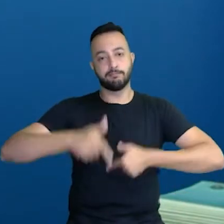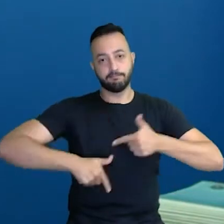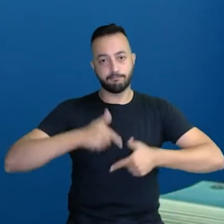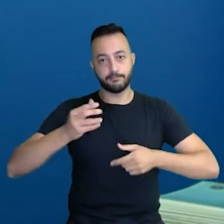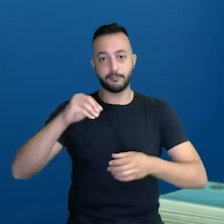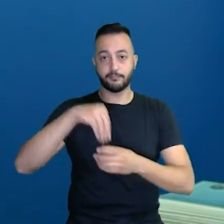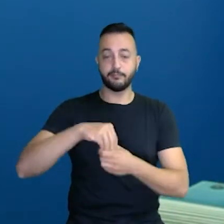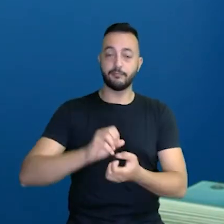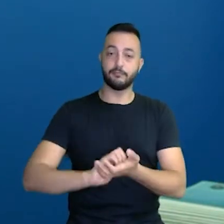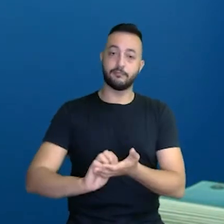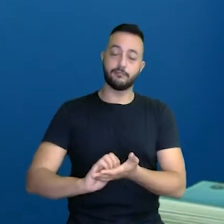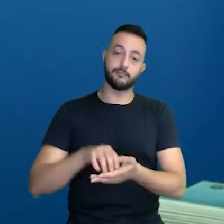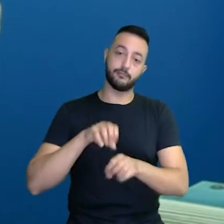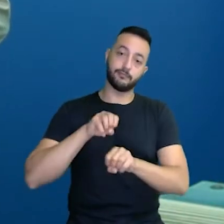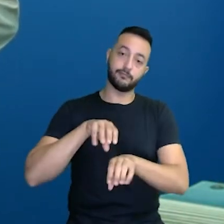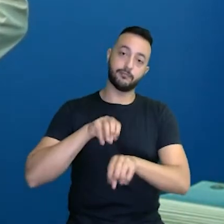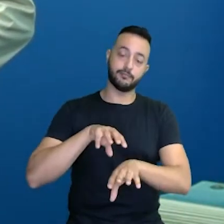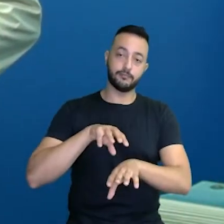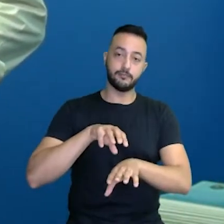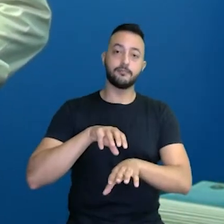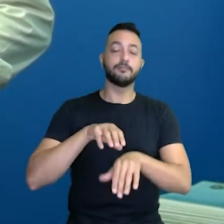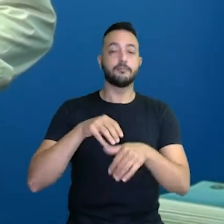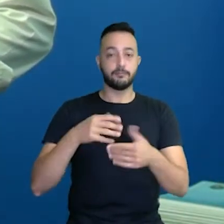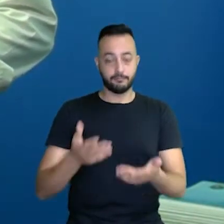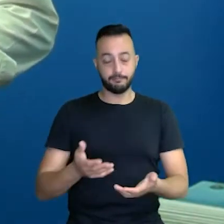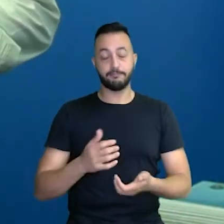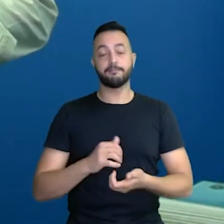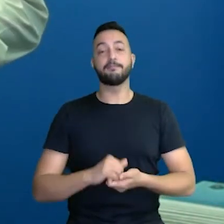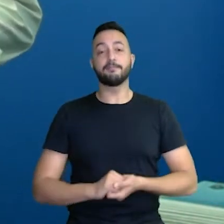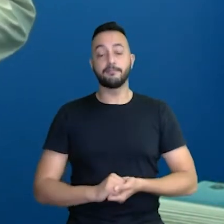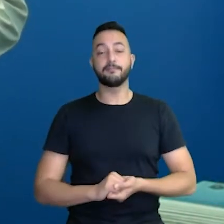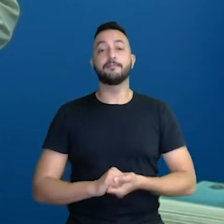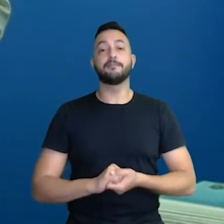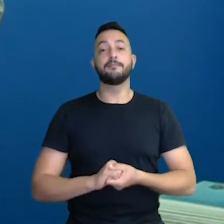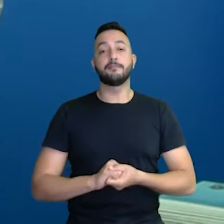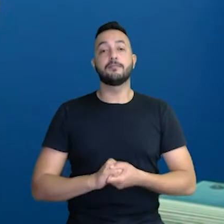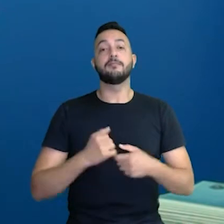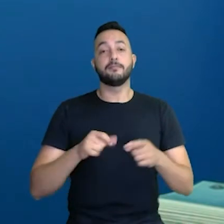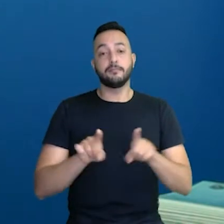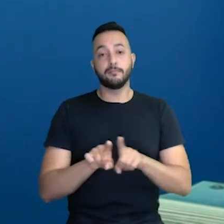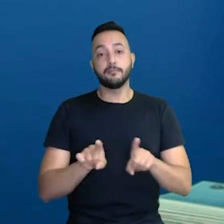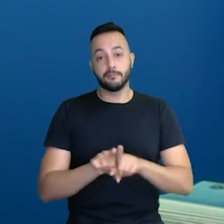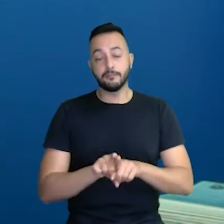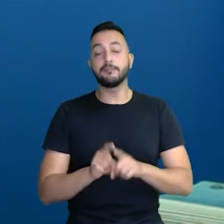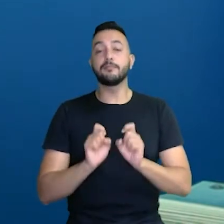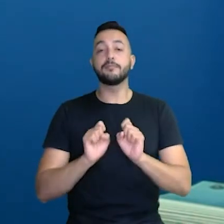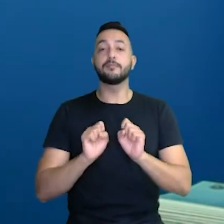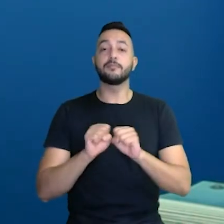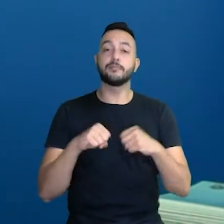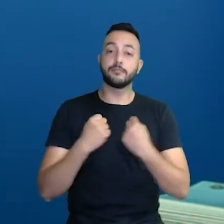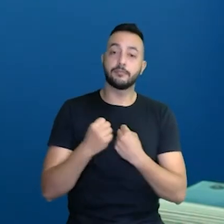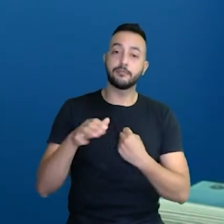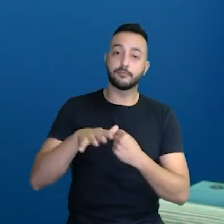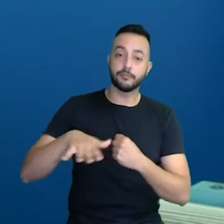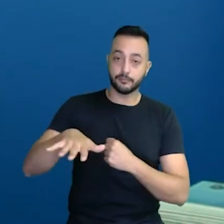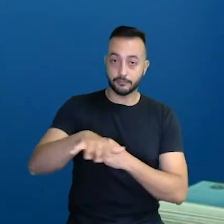dentro da Secretaria de Educação da nossa cidade. Também para que a sociedade